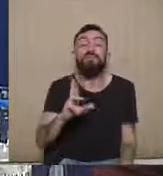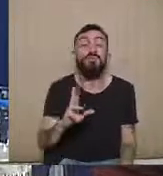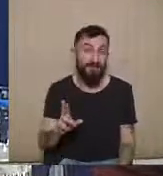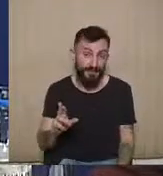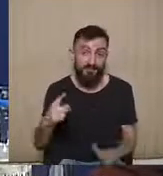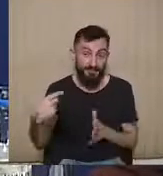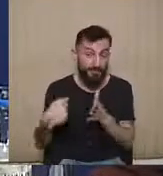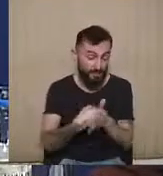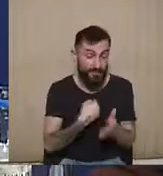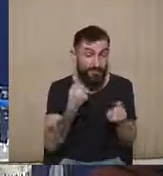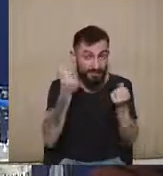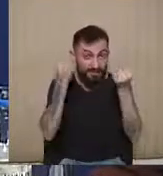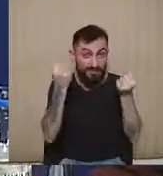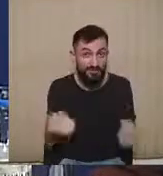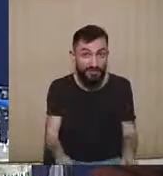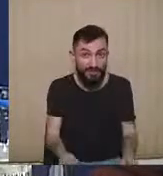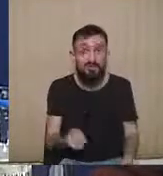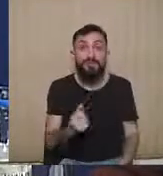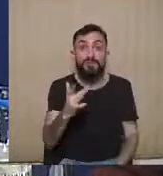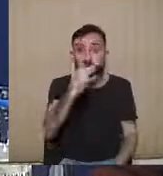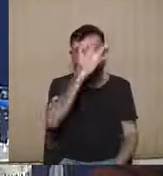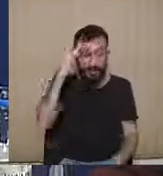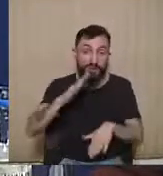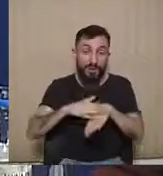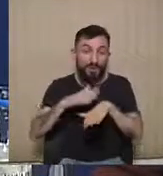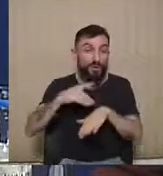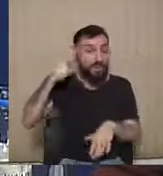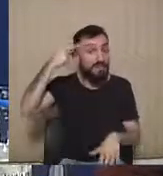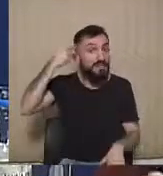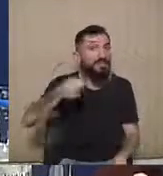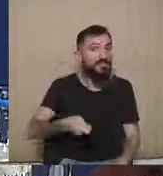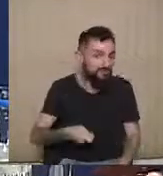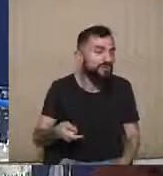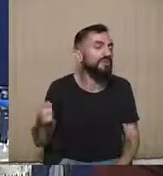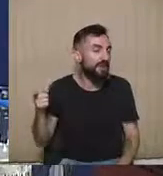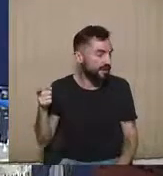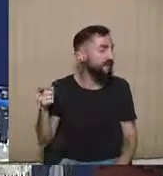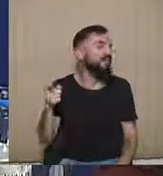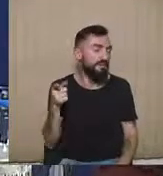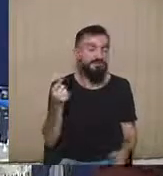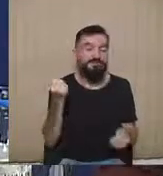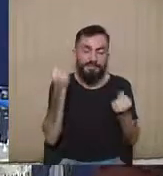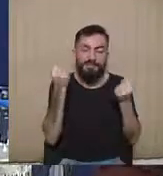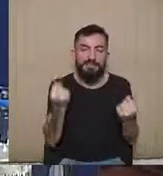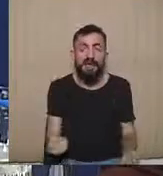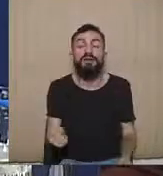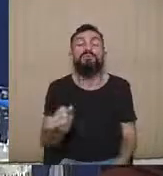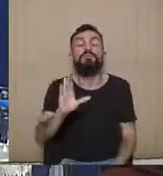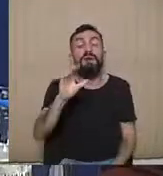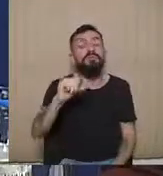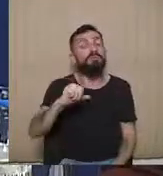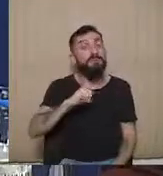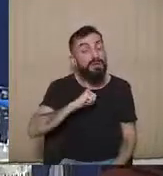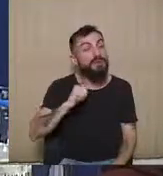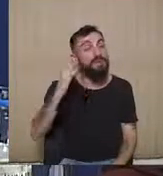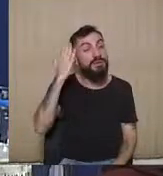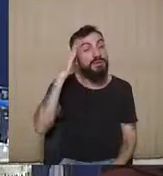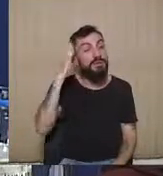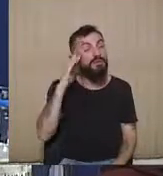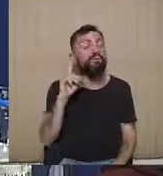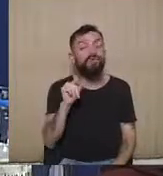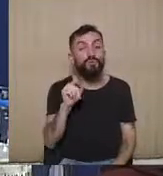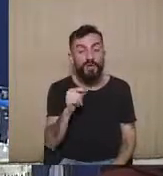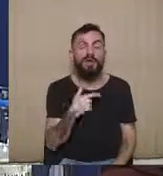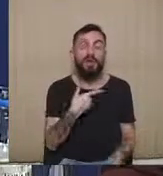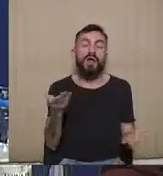tarefa não é fácil de quem está com a caneta na mão e tem que decidir. São questões muito importantes. Mas, na minha ideia, na minha compreensão, é isso.